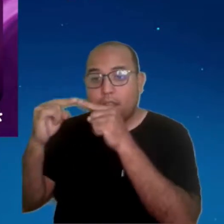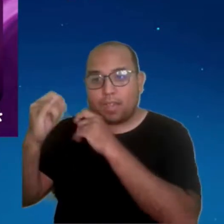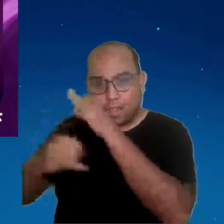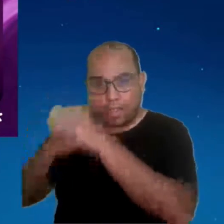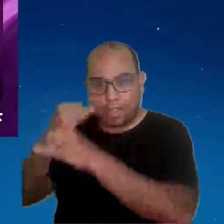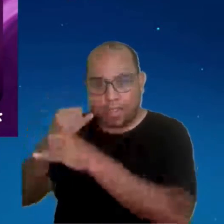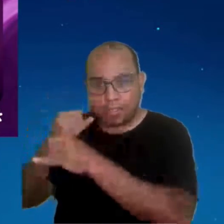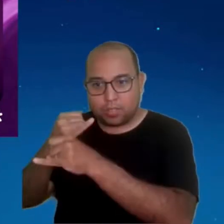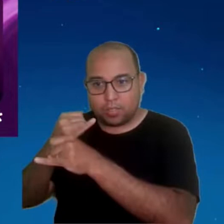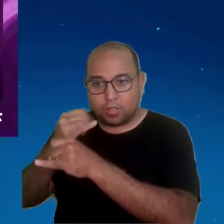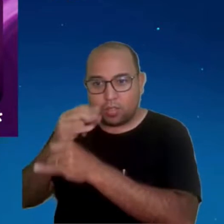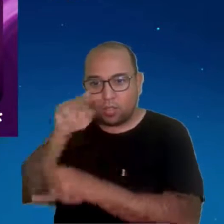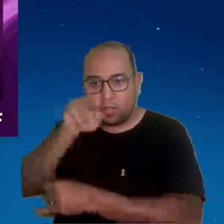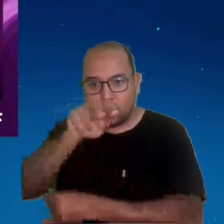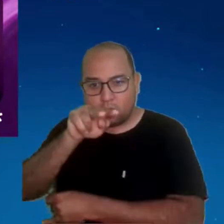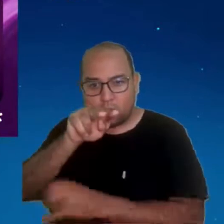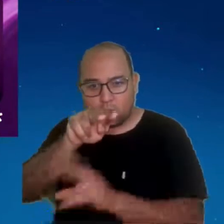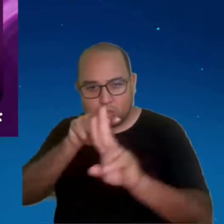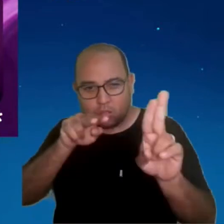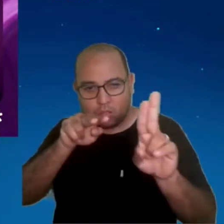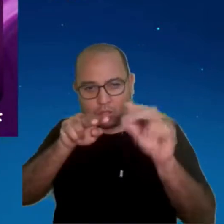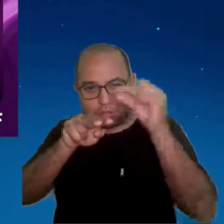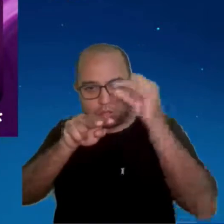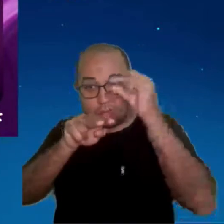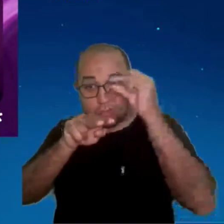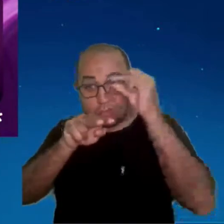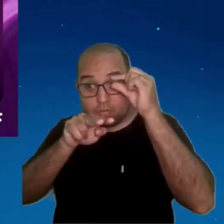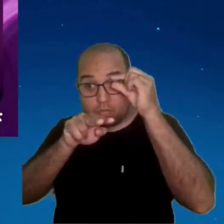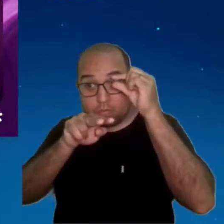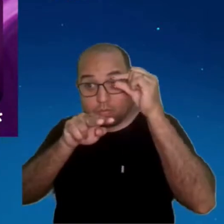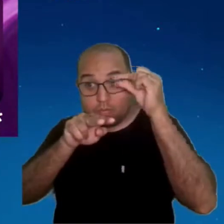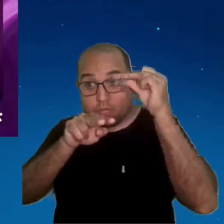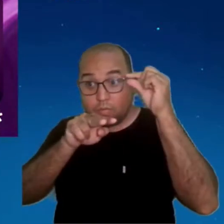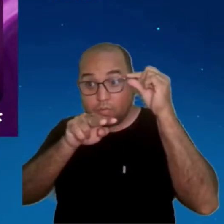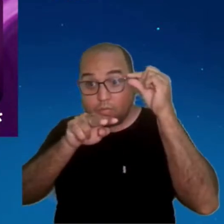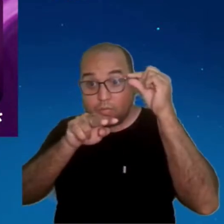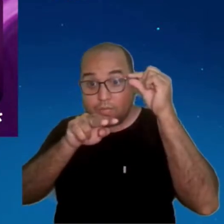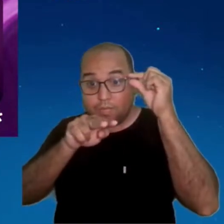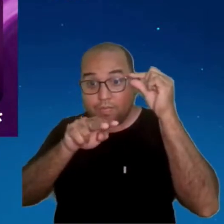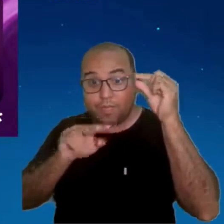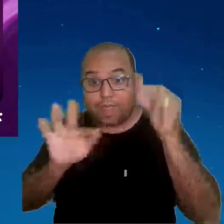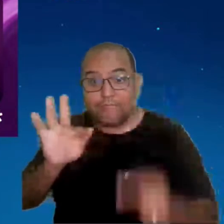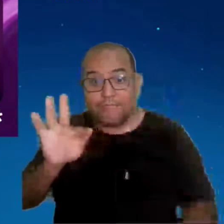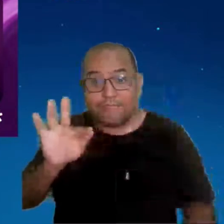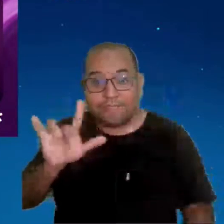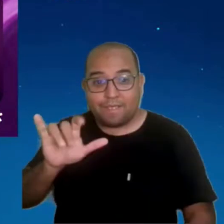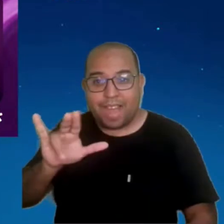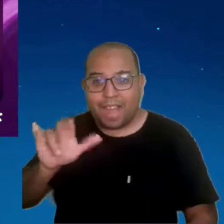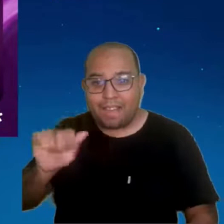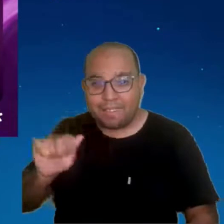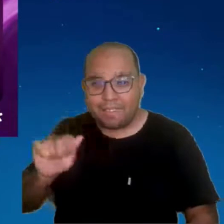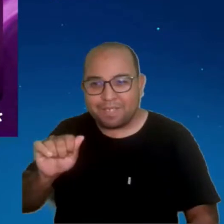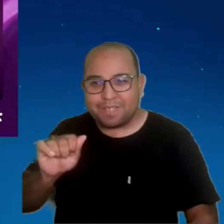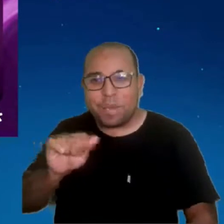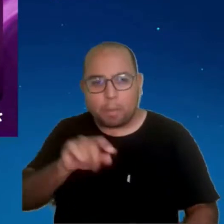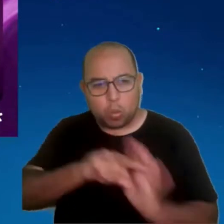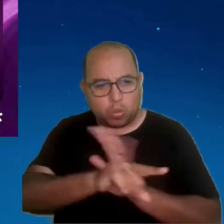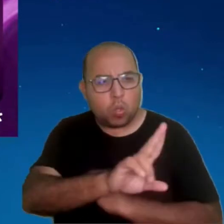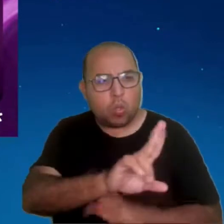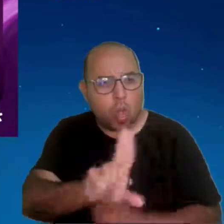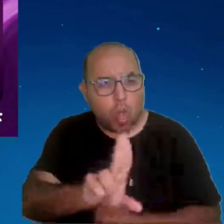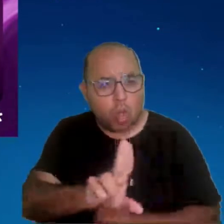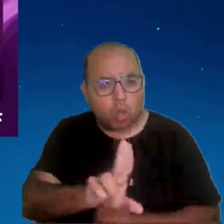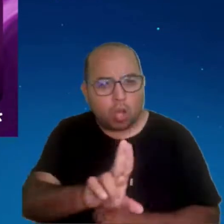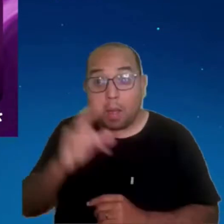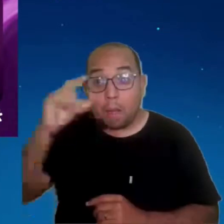Eu olho para você com seu nome. Hoje eu tive que perguntar seu nome, né, Flávio? Mas com essa conexão, eu consigo, através do meu